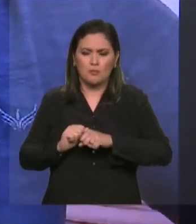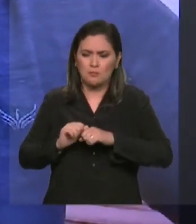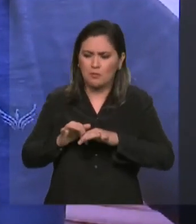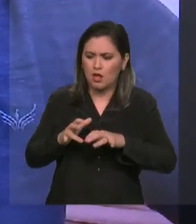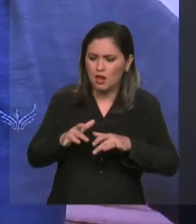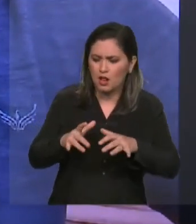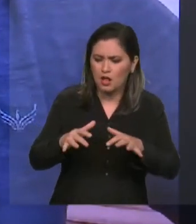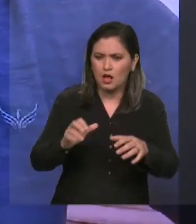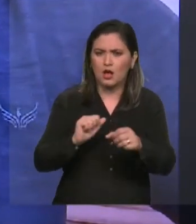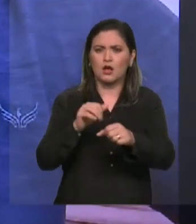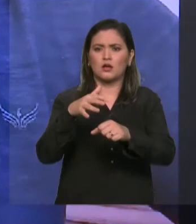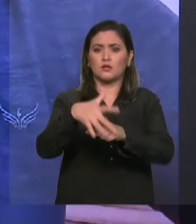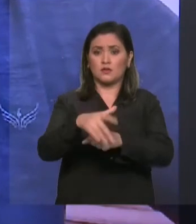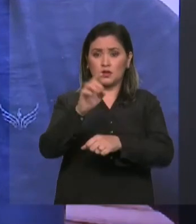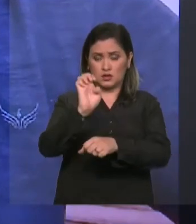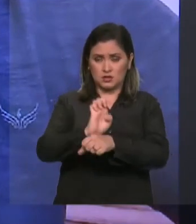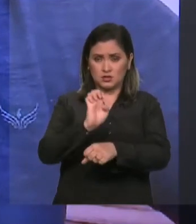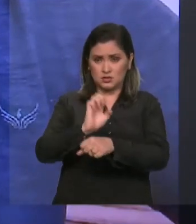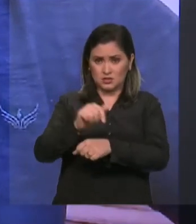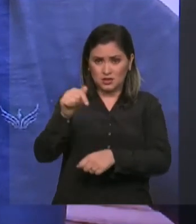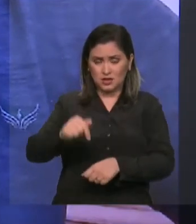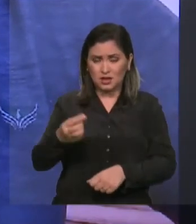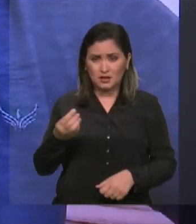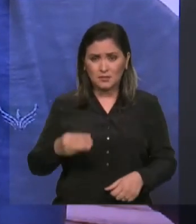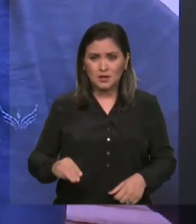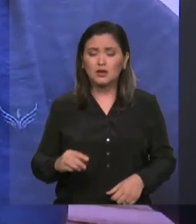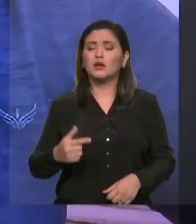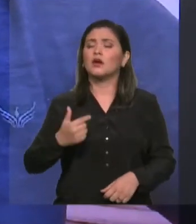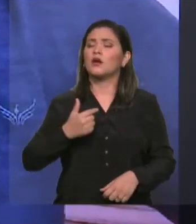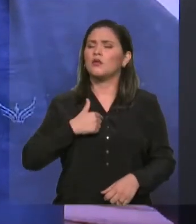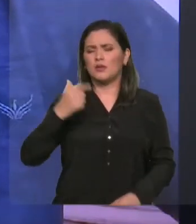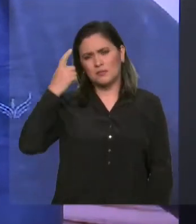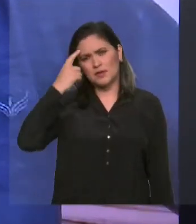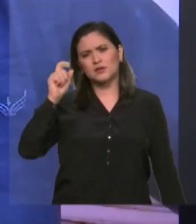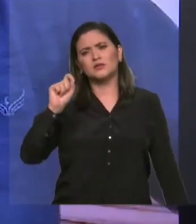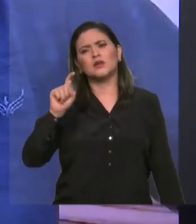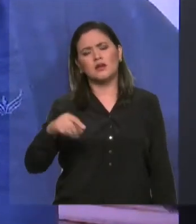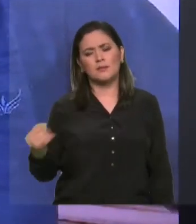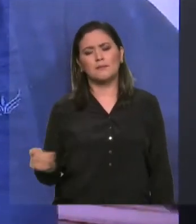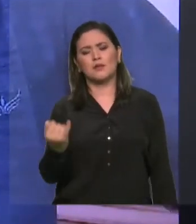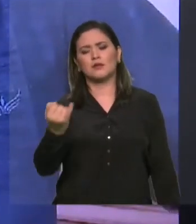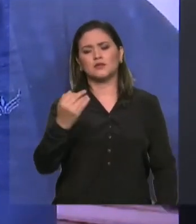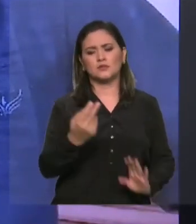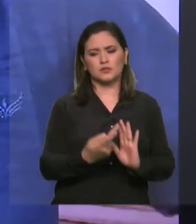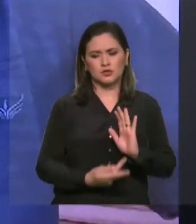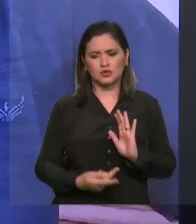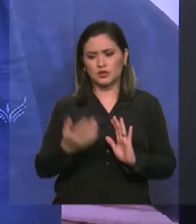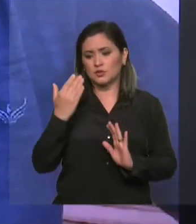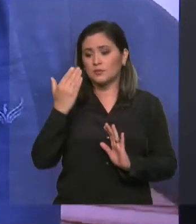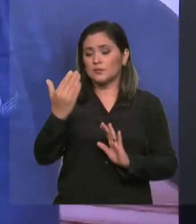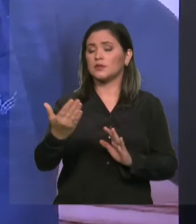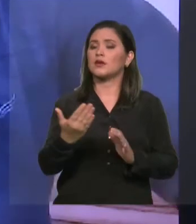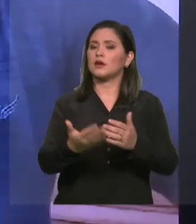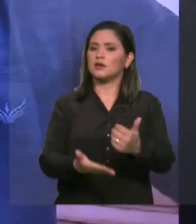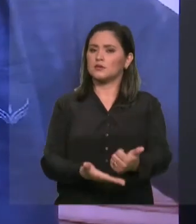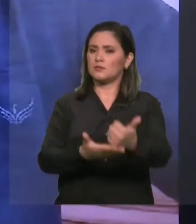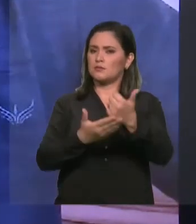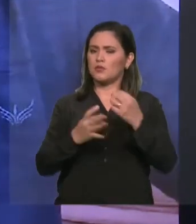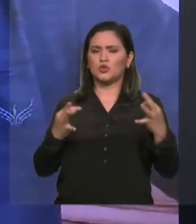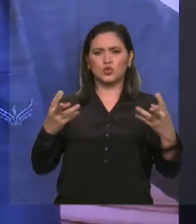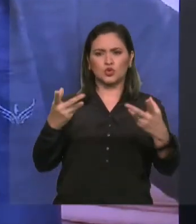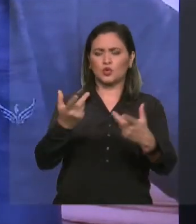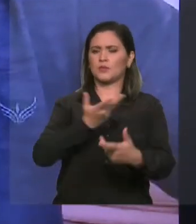Estado, eu considero importante esse projeto. E aí eu quero agradecer o apoio de todos os colegas e também